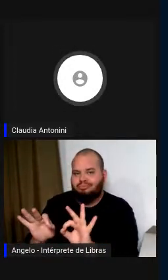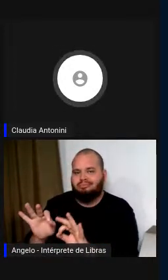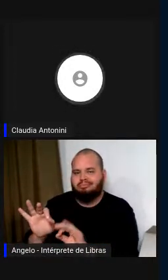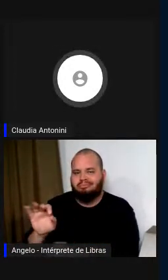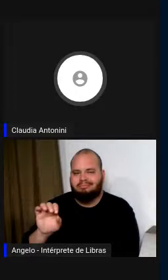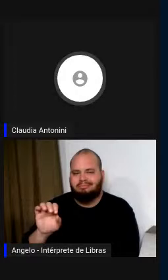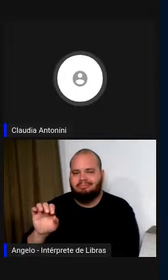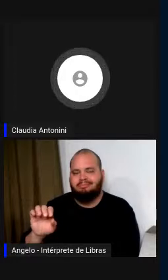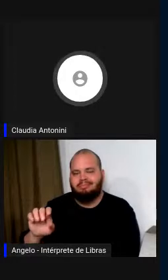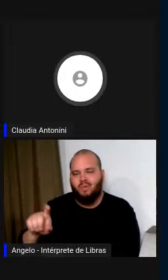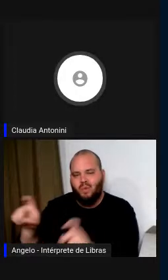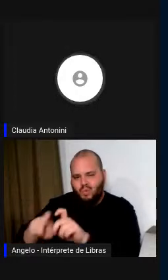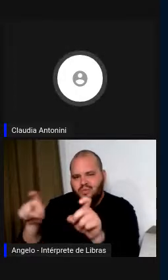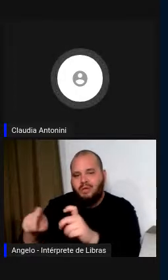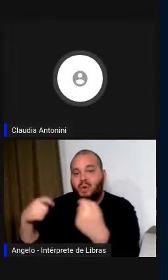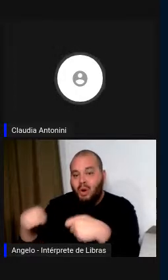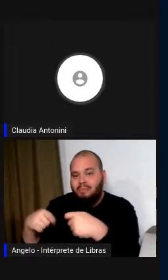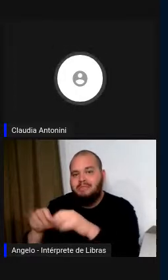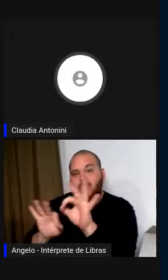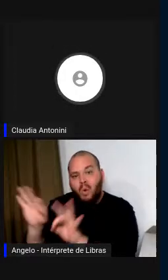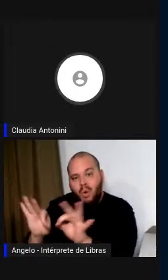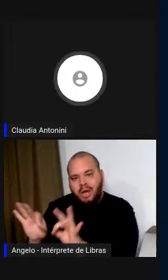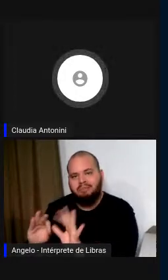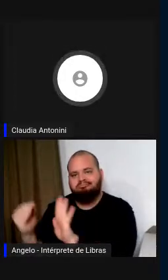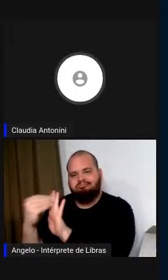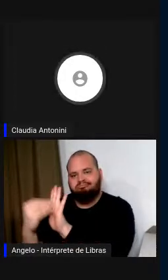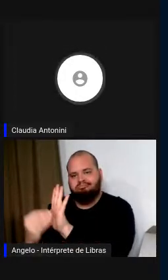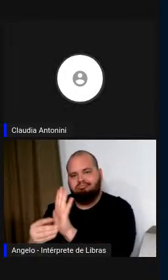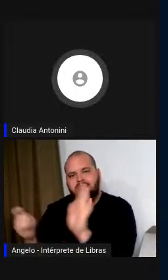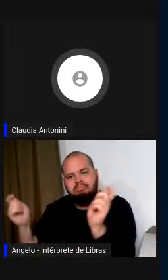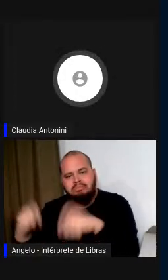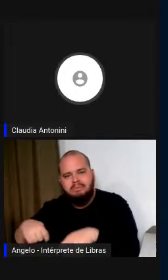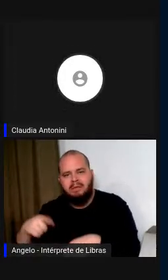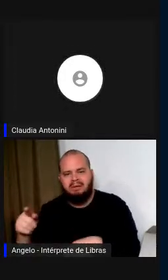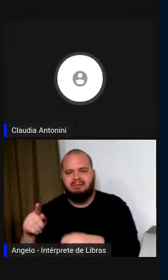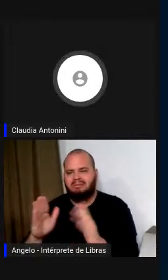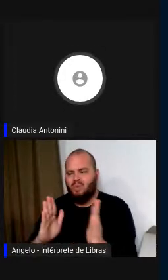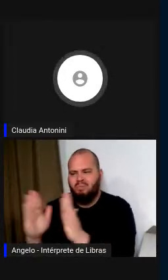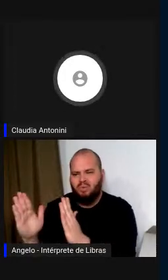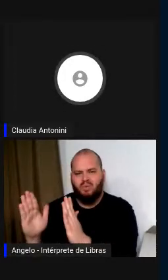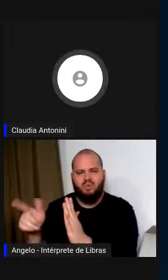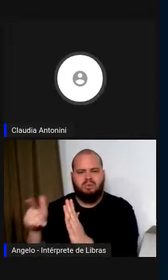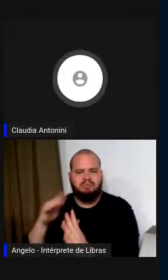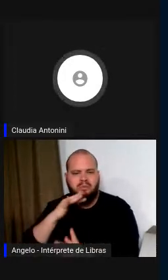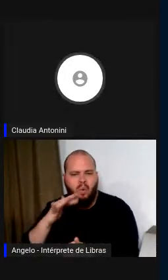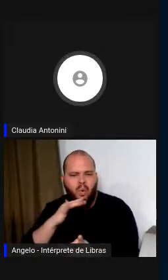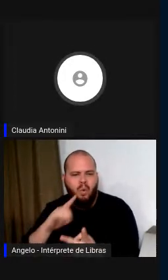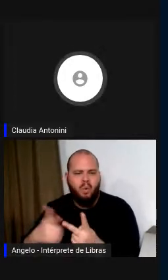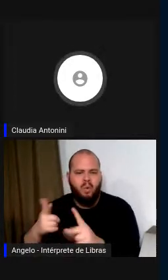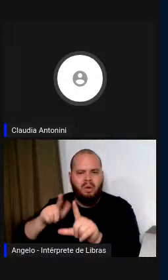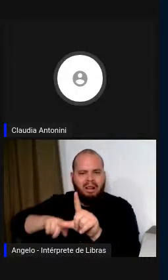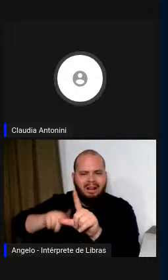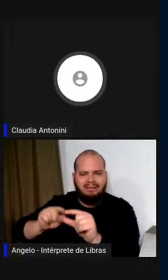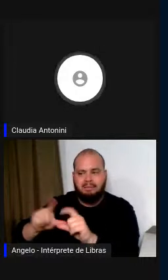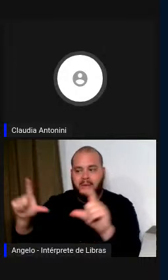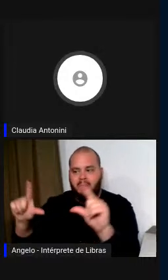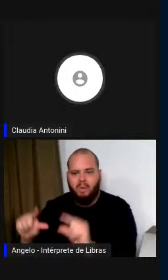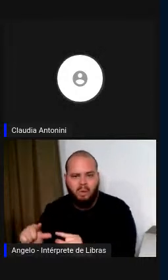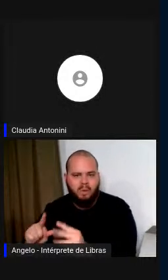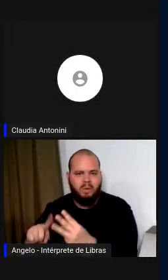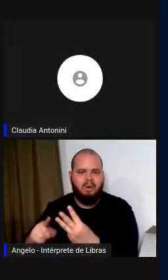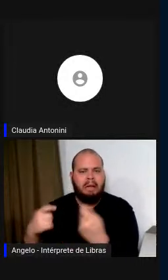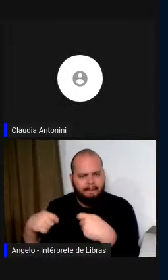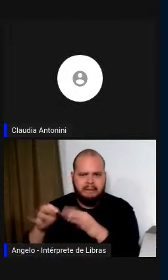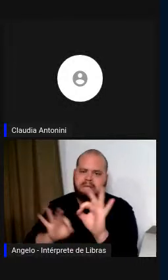deverá ter a possibilidade de aumentar, de mudar de lado, mudar a cor, para facilitar, torná-lo mais